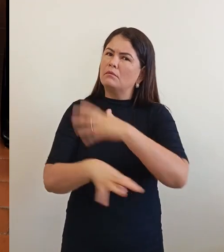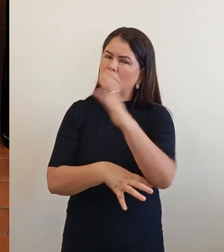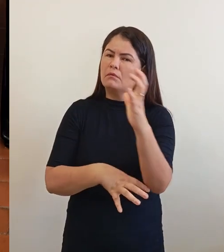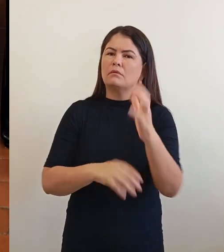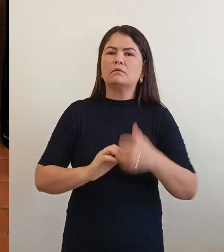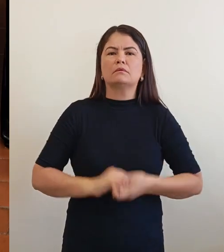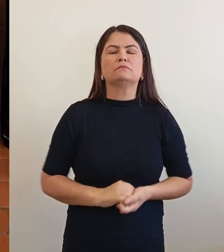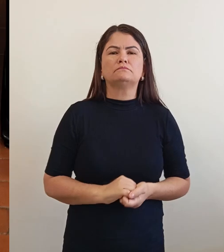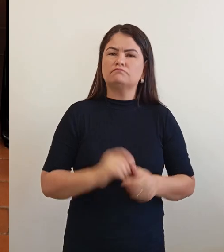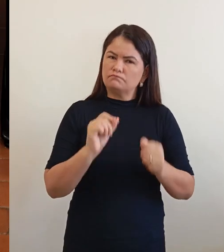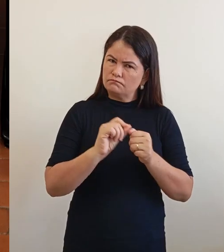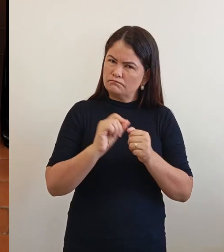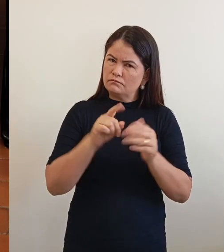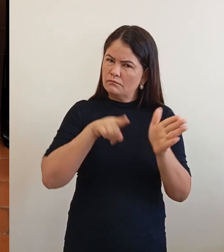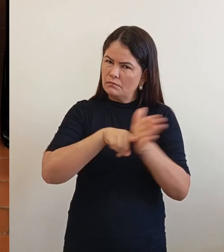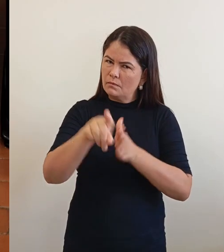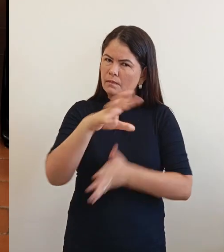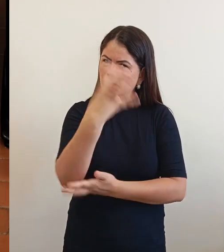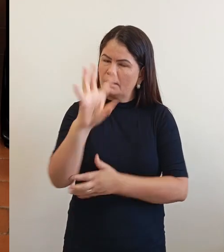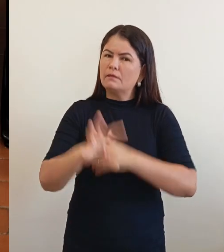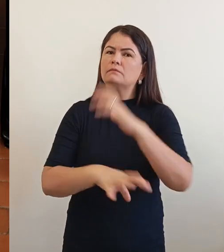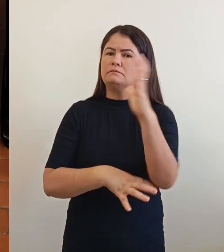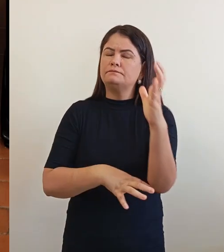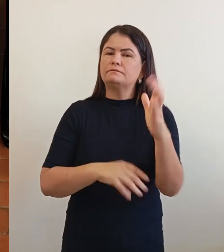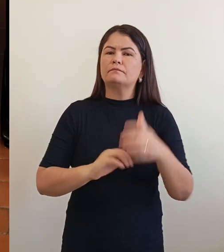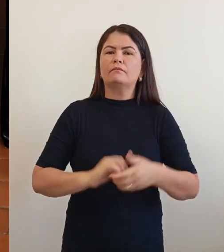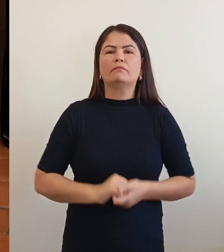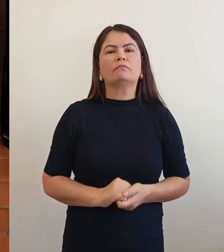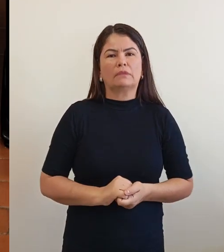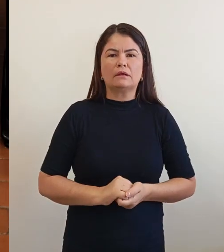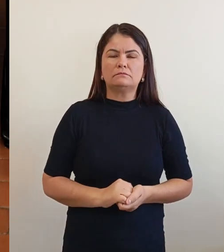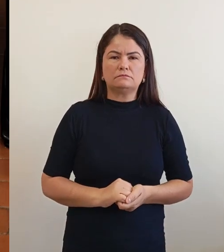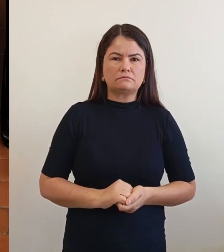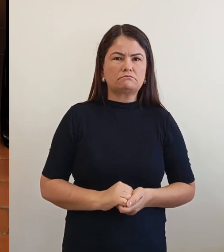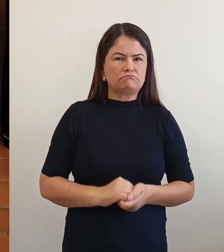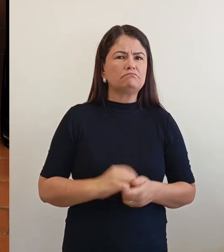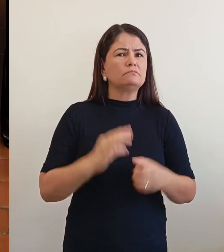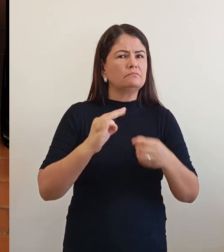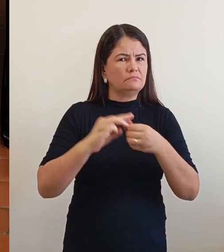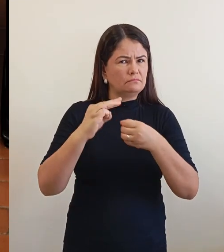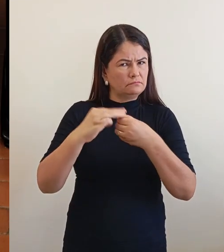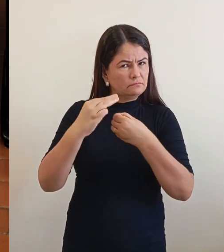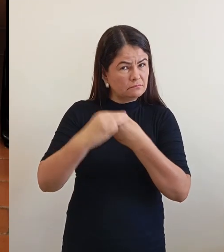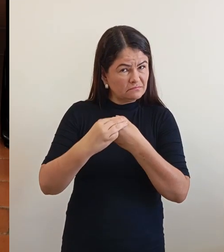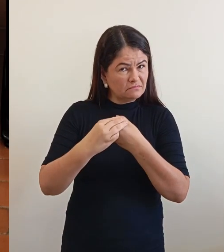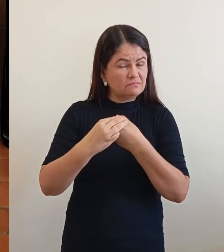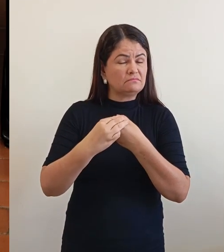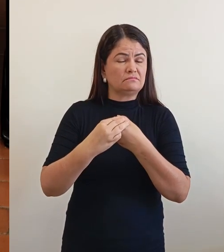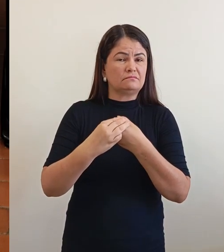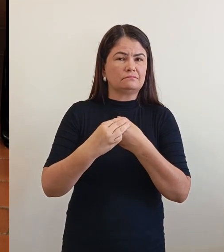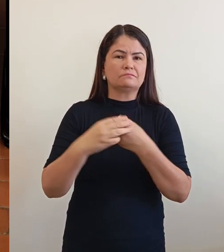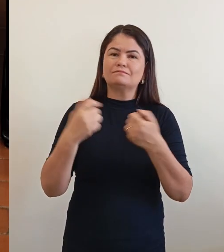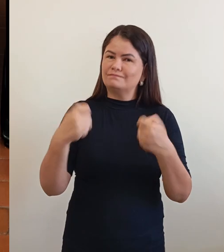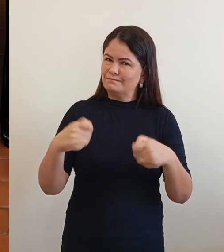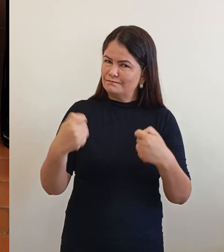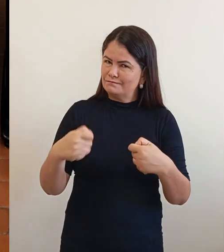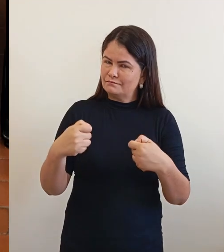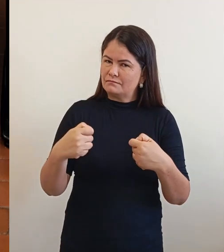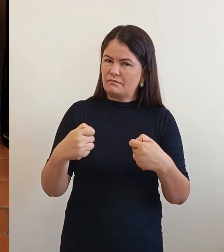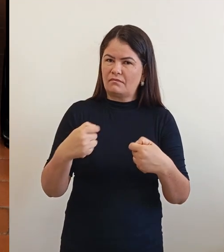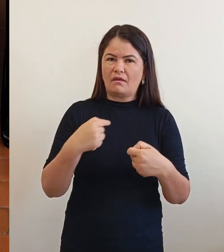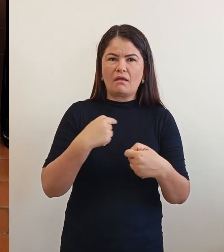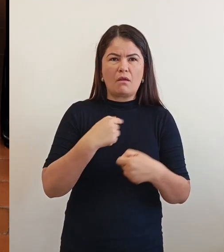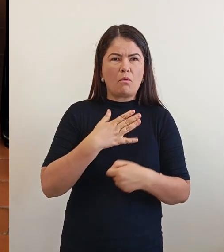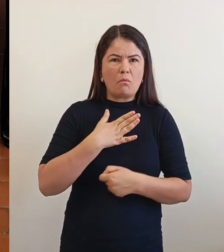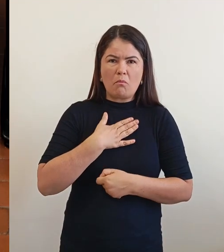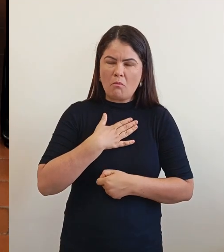fez a pergunta sobre o meio ambiente, eu vejo que o nosso município precisa muito. Não sou formado